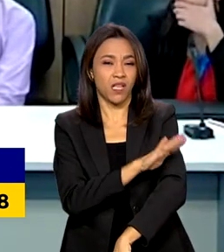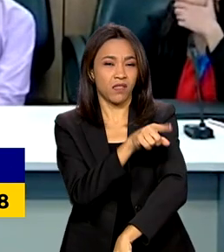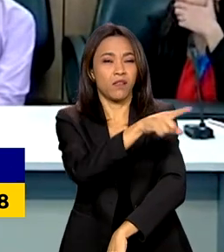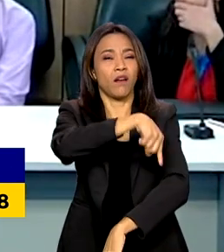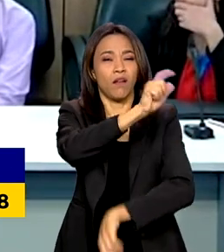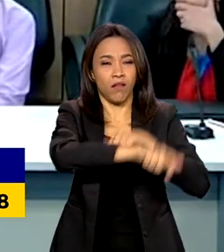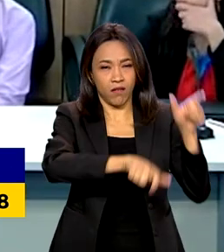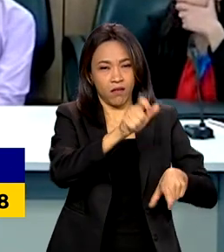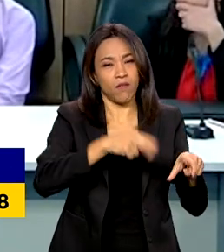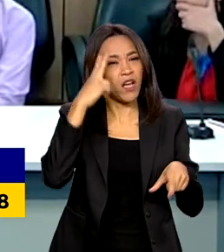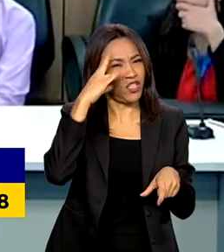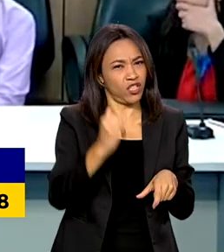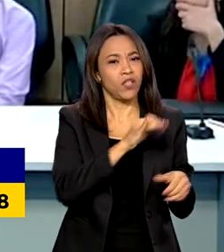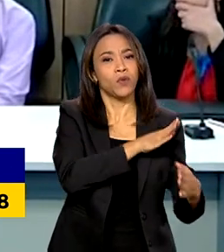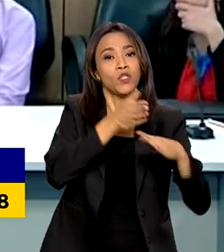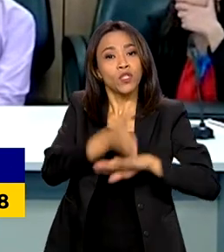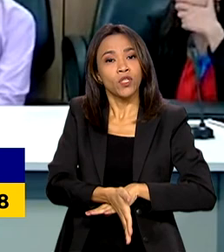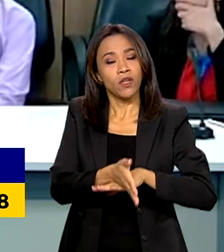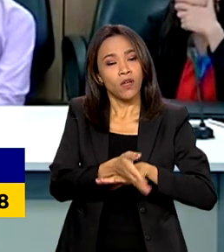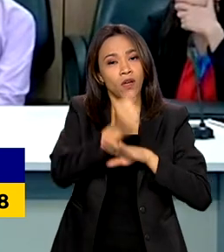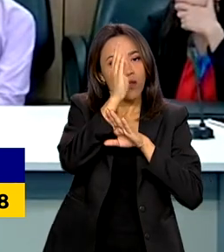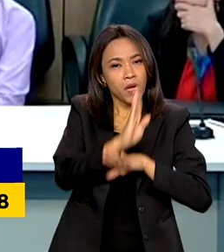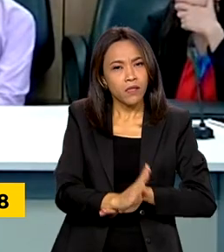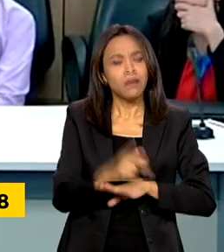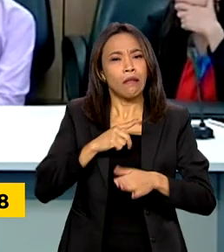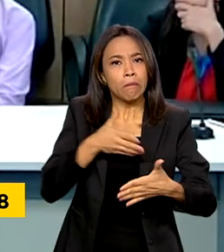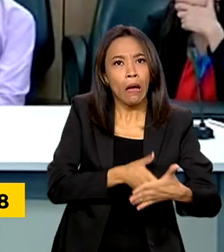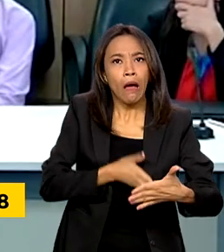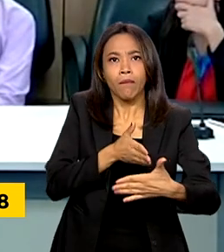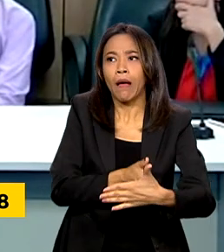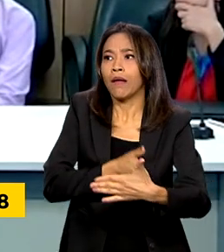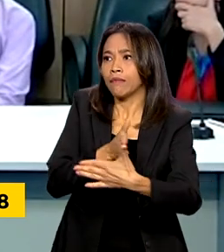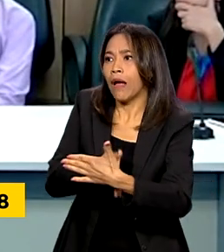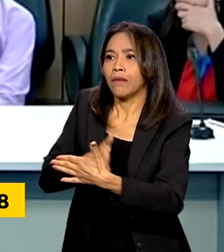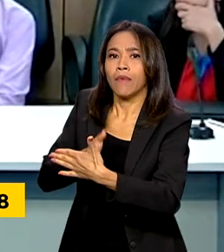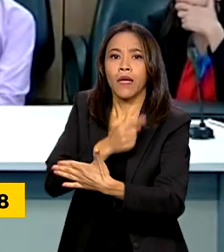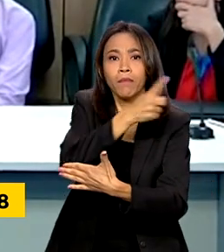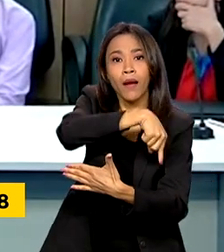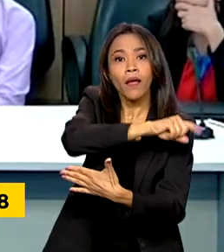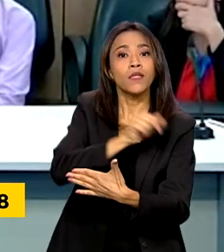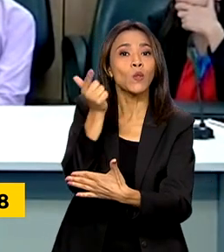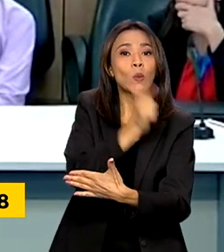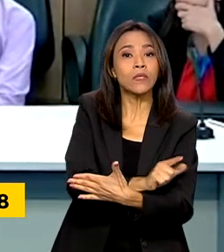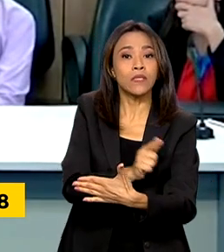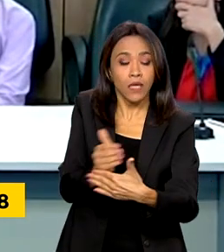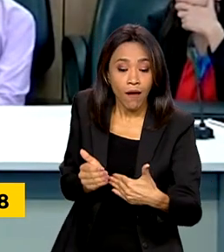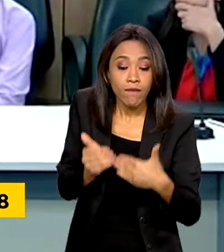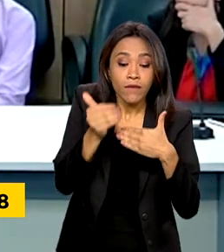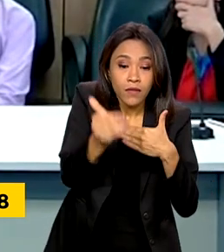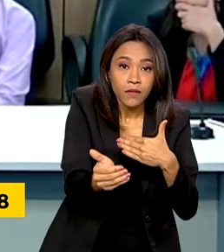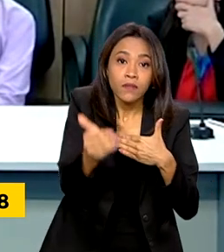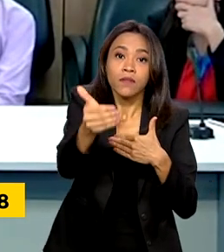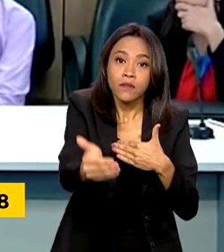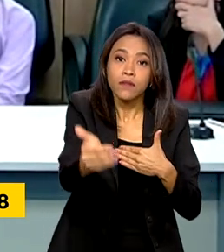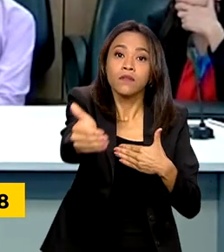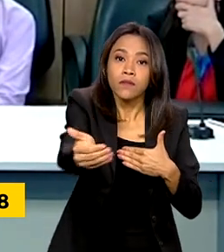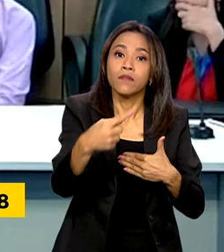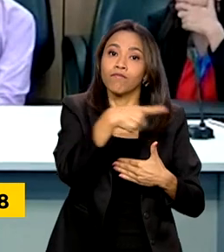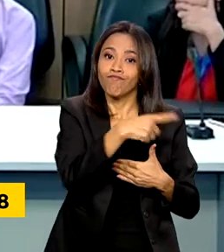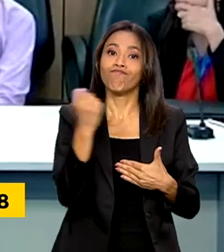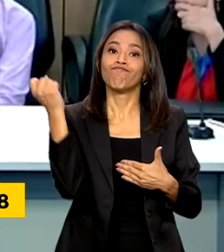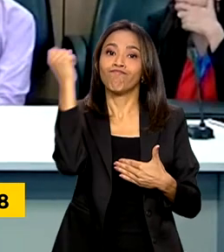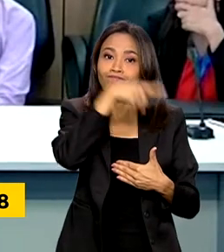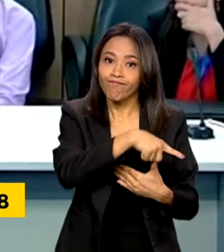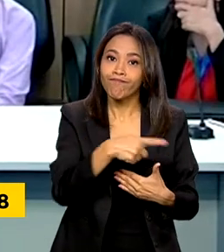chega em território brasileiro e tem mais barreiras de conseguir avançar na integração local,